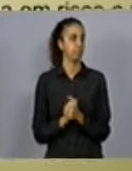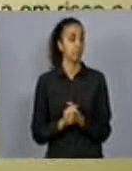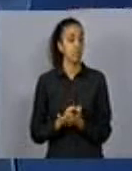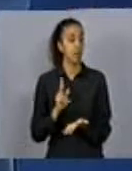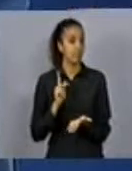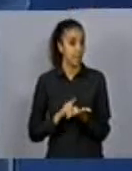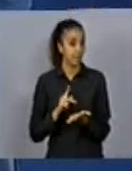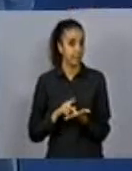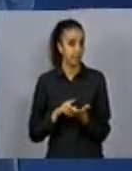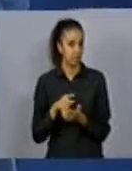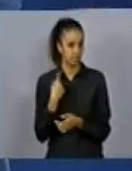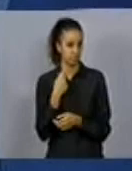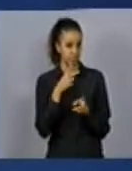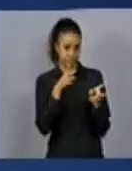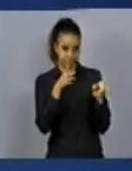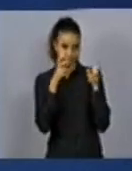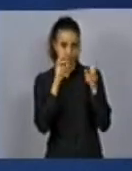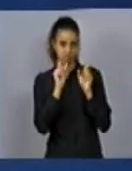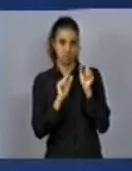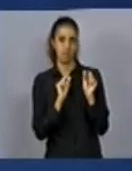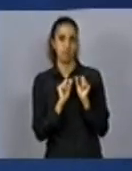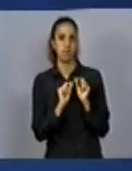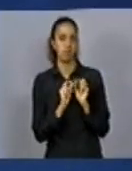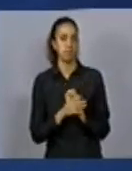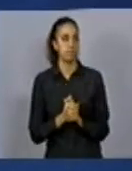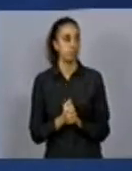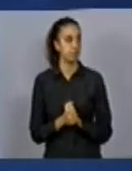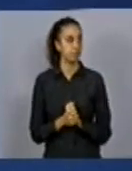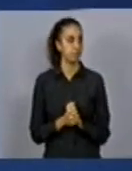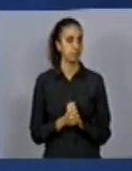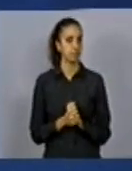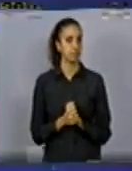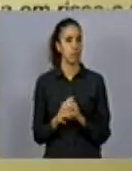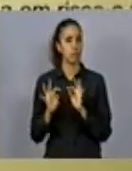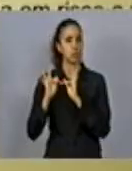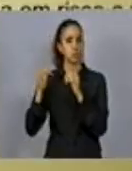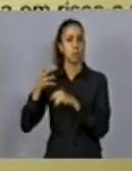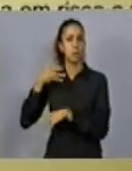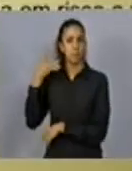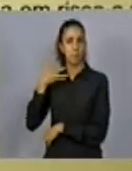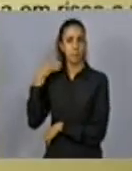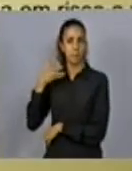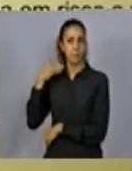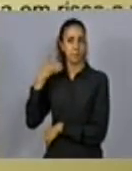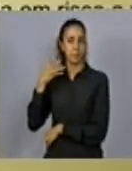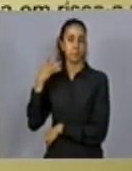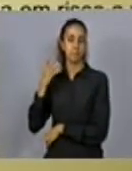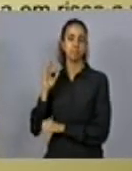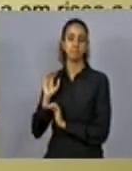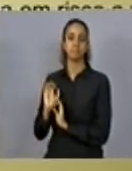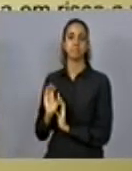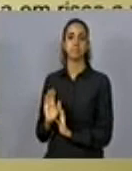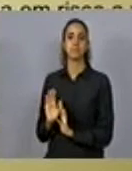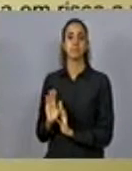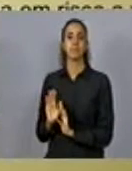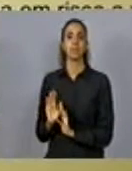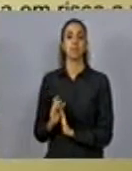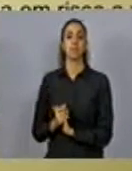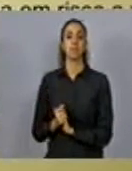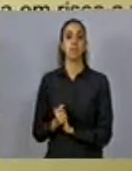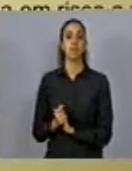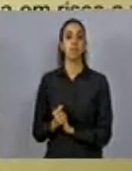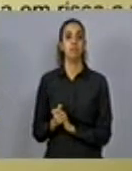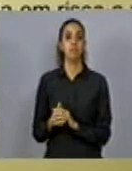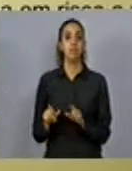o que a gente percebe é que, diante de tudo que foi exposto aqui, e pelas